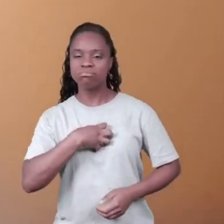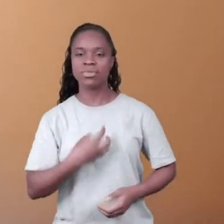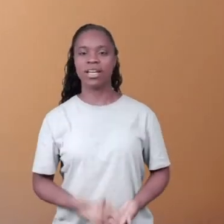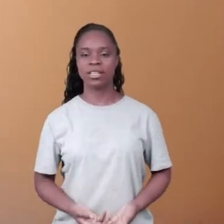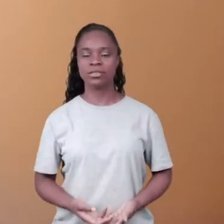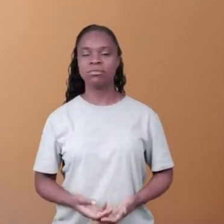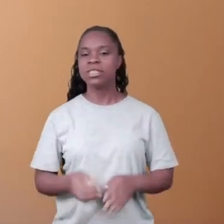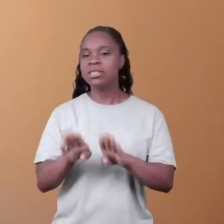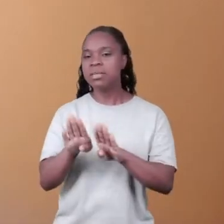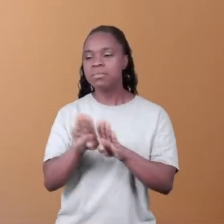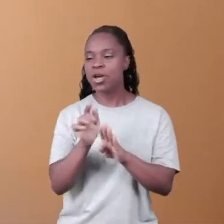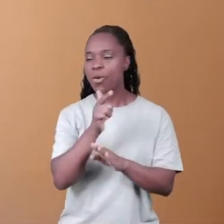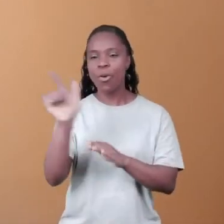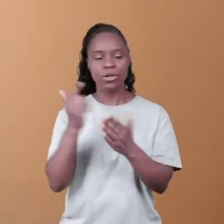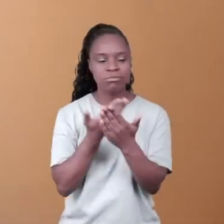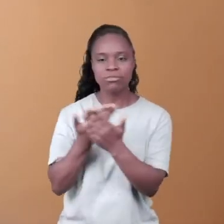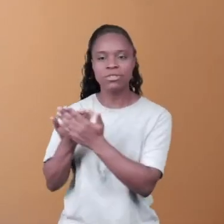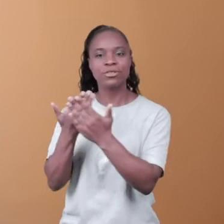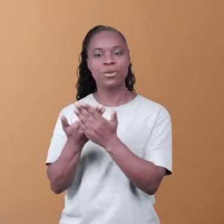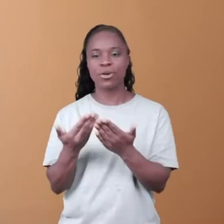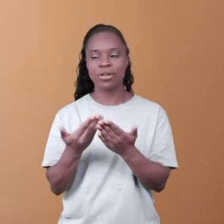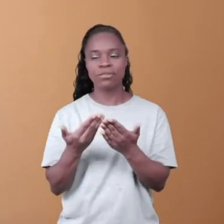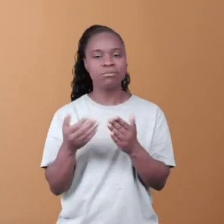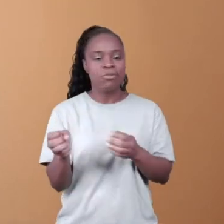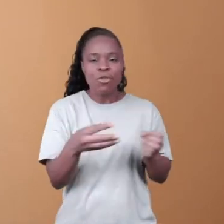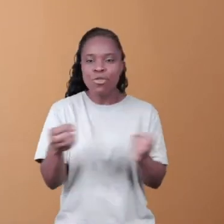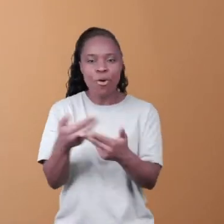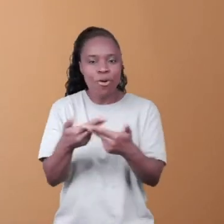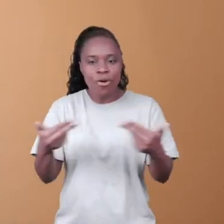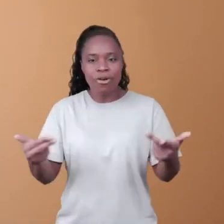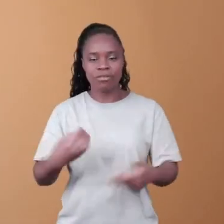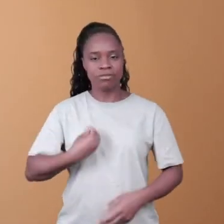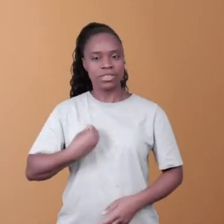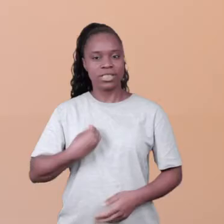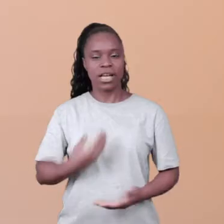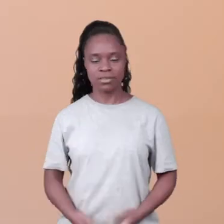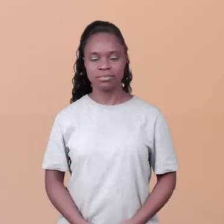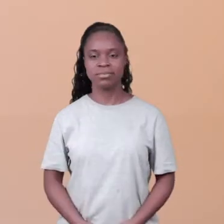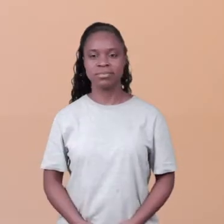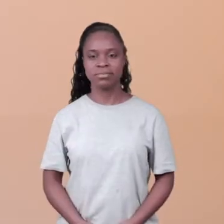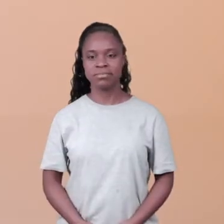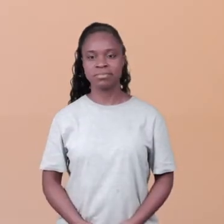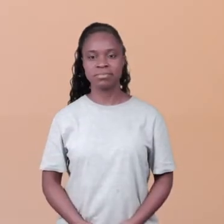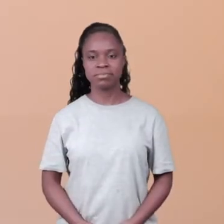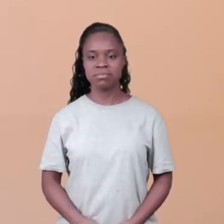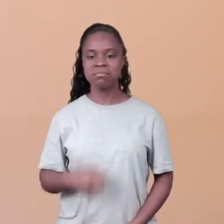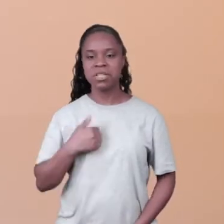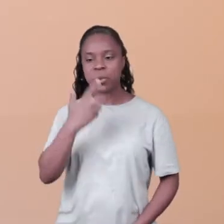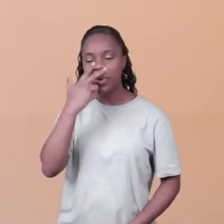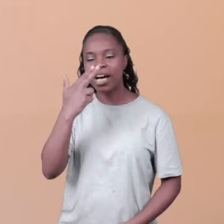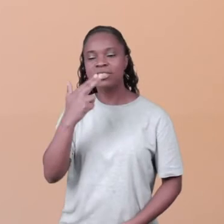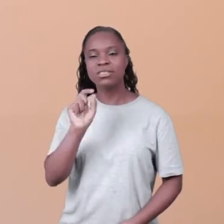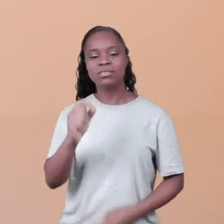sentimentos, para outros estudos, outros ares. E eu acho que